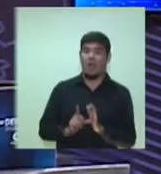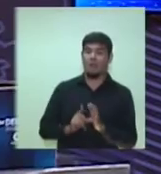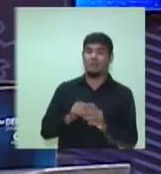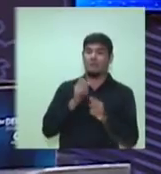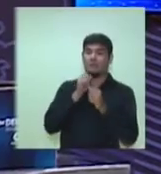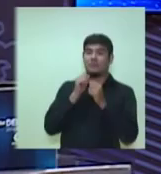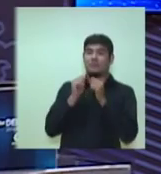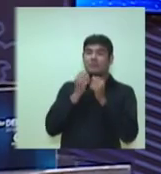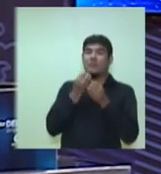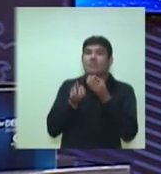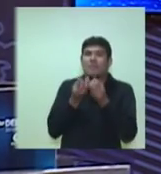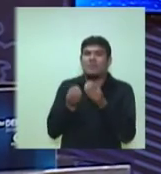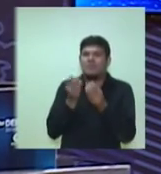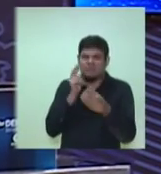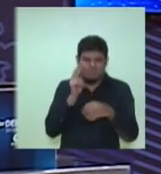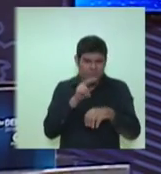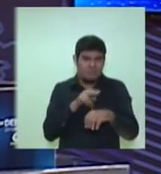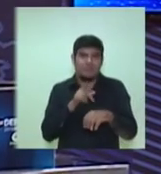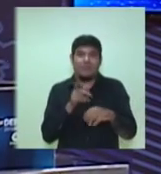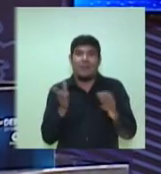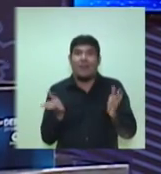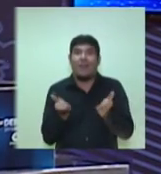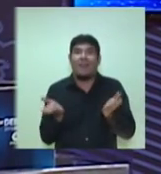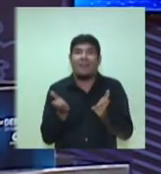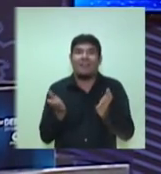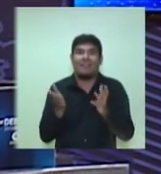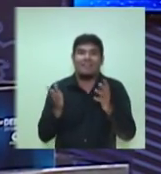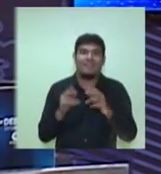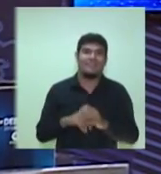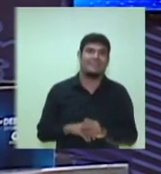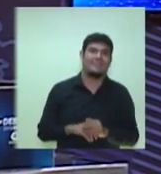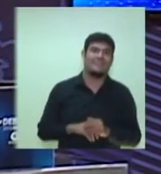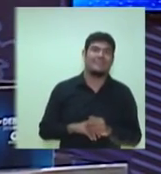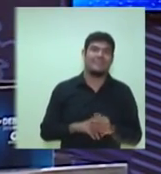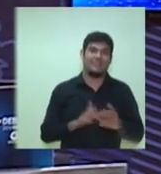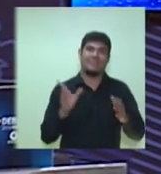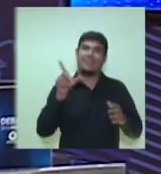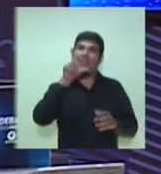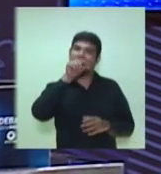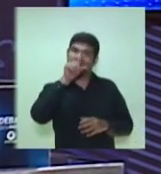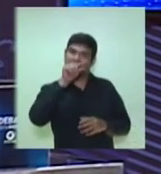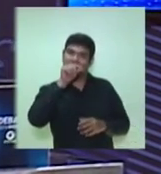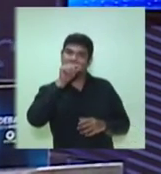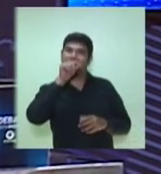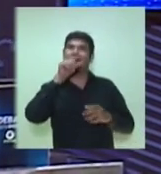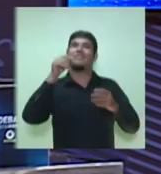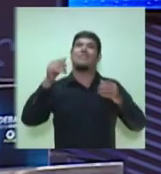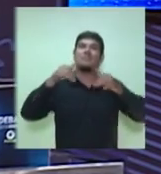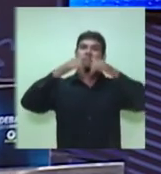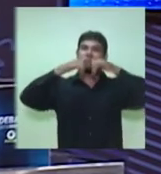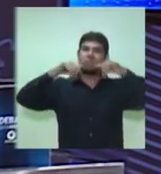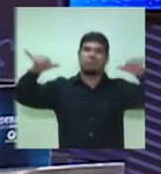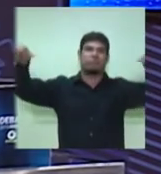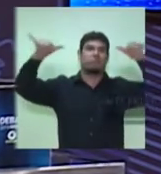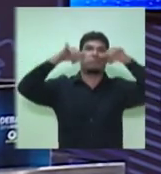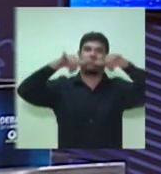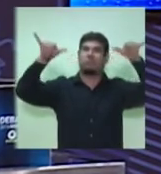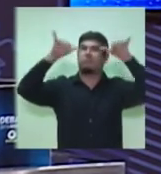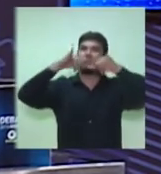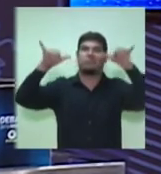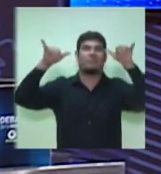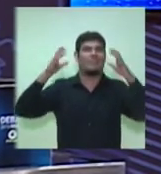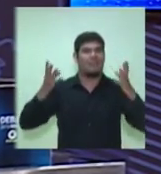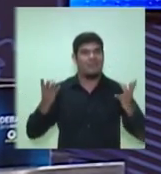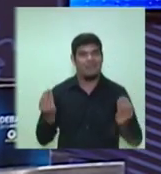às 23 horas e 2 minutos, que nós estamos neste momento nos trending topics do Twitter. Estamos entre os assuntos mais comentados. Como dizem na